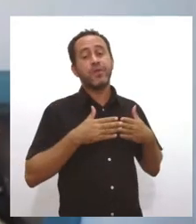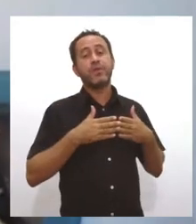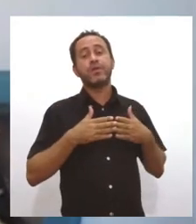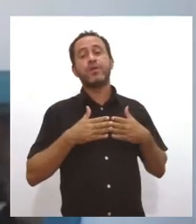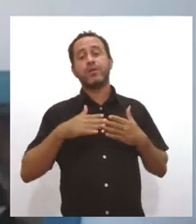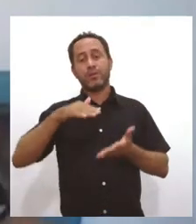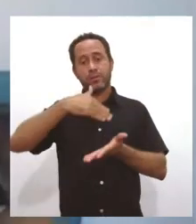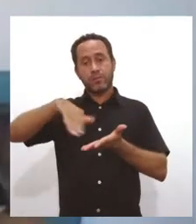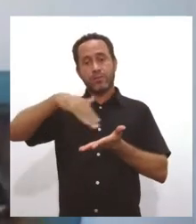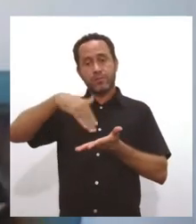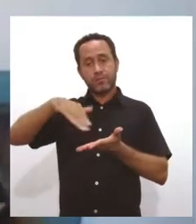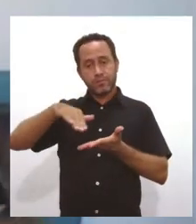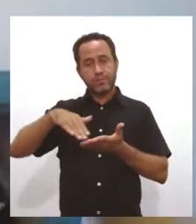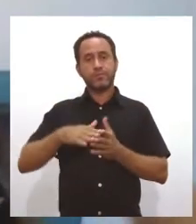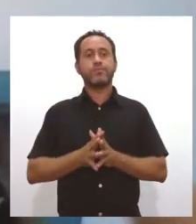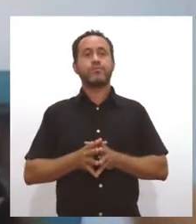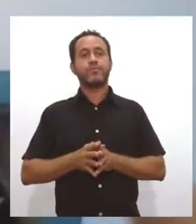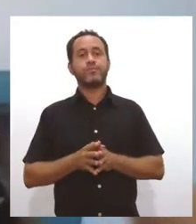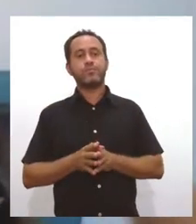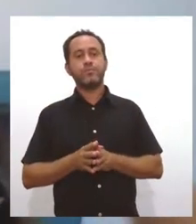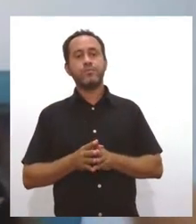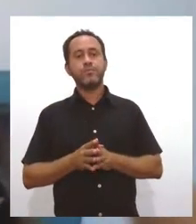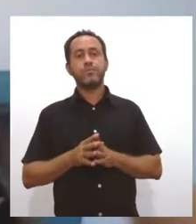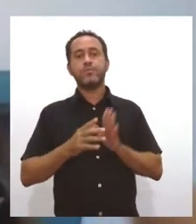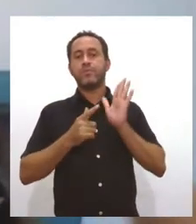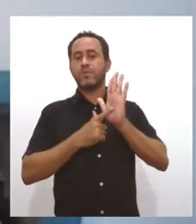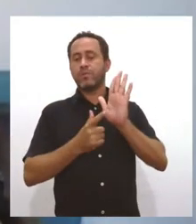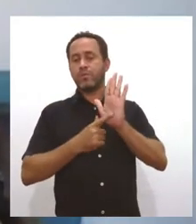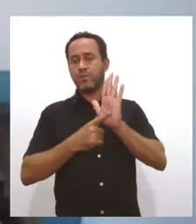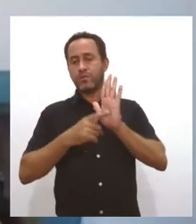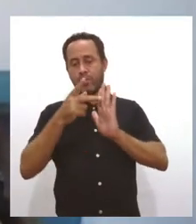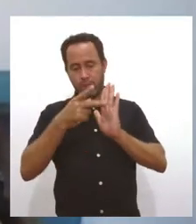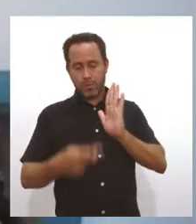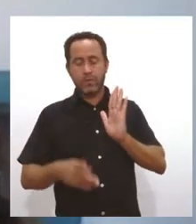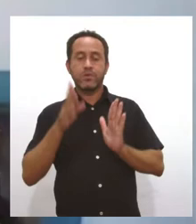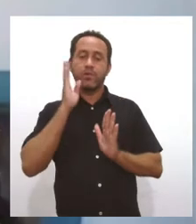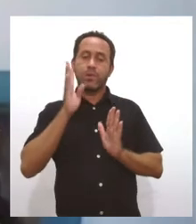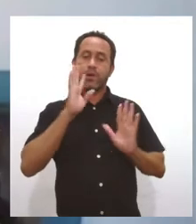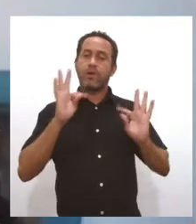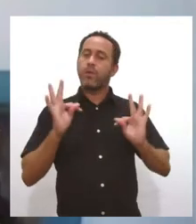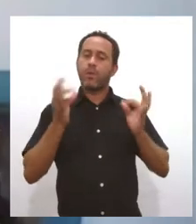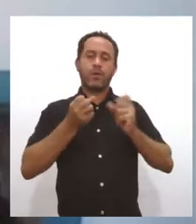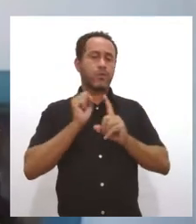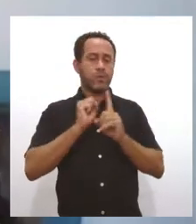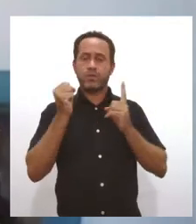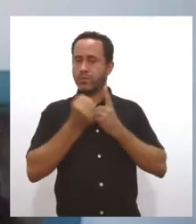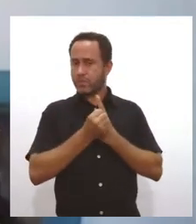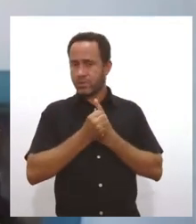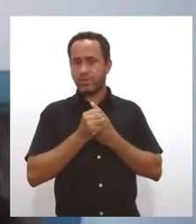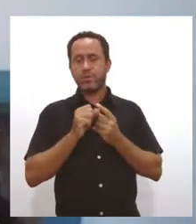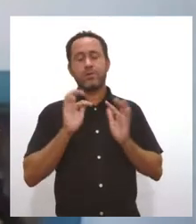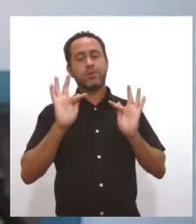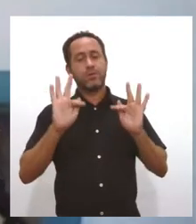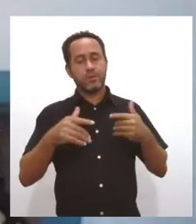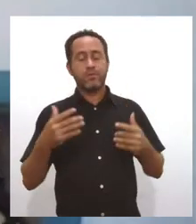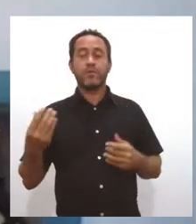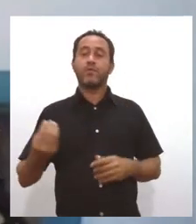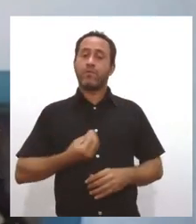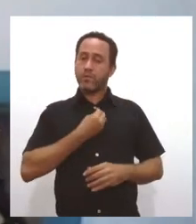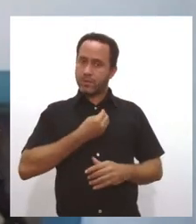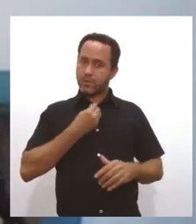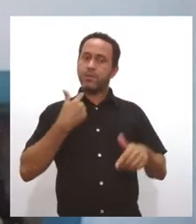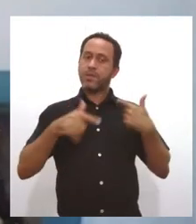secretaria, de indicar algum tipo de projeto que seja viável para a sociedade, enfim. A participação,